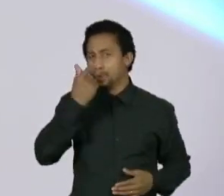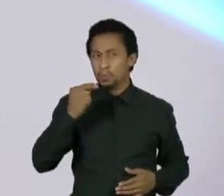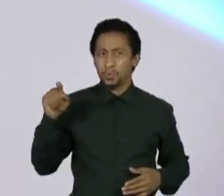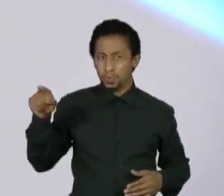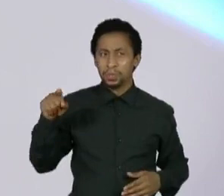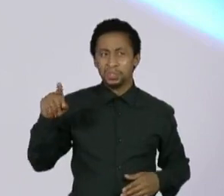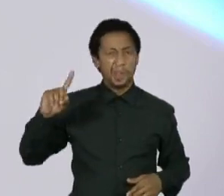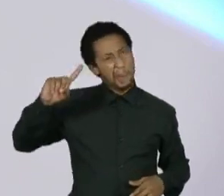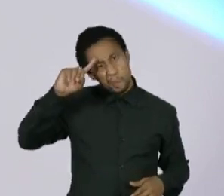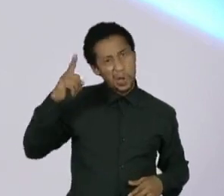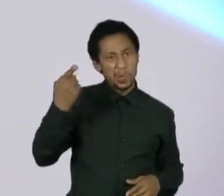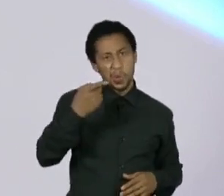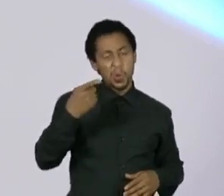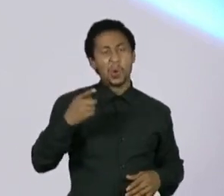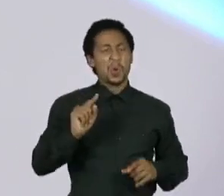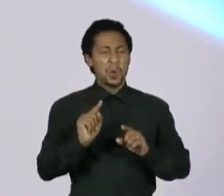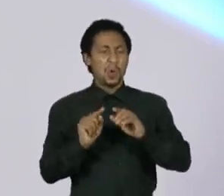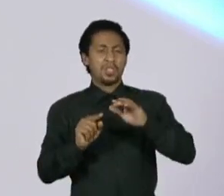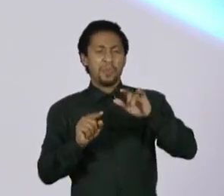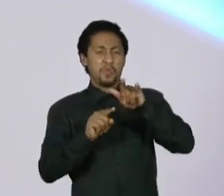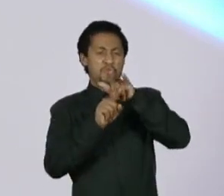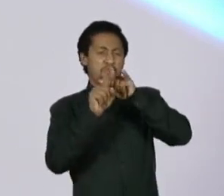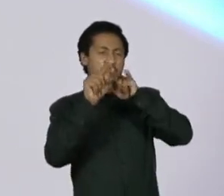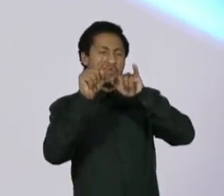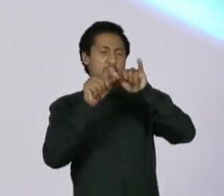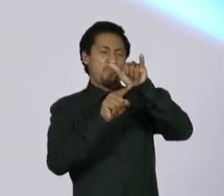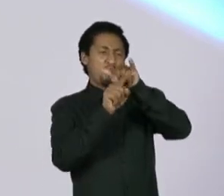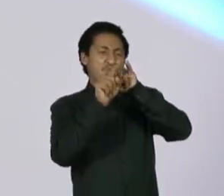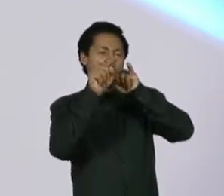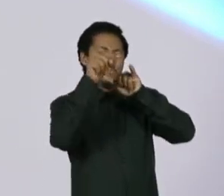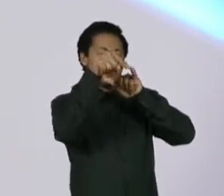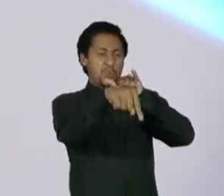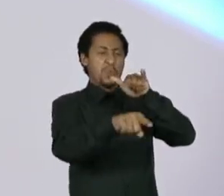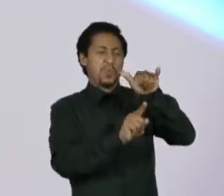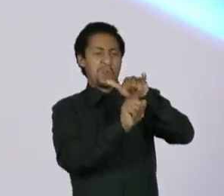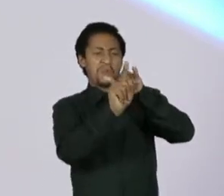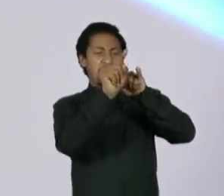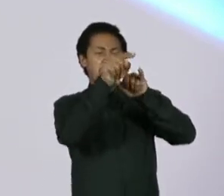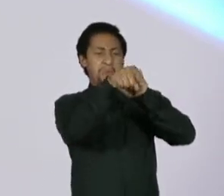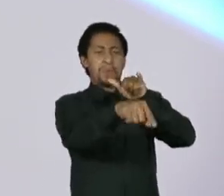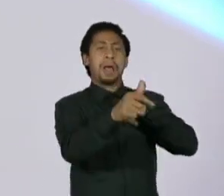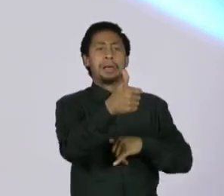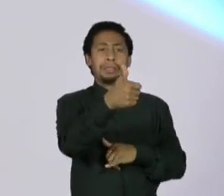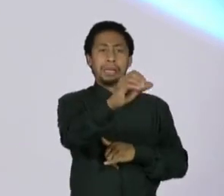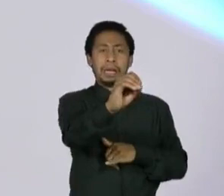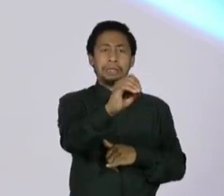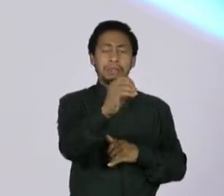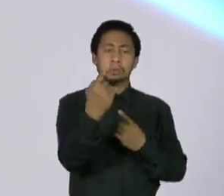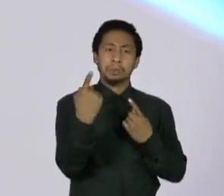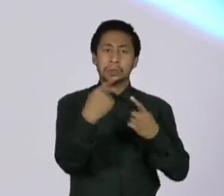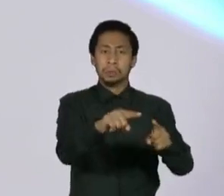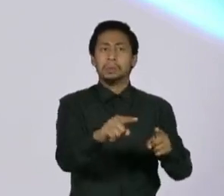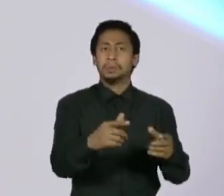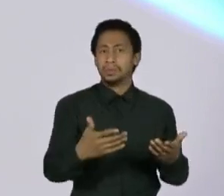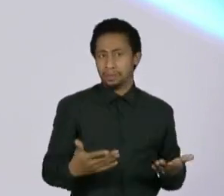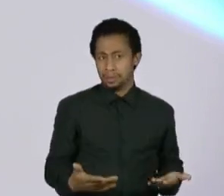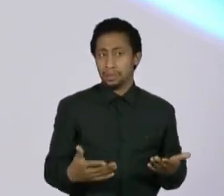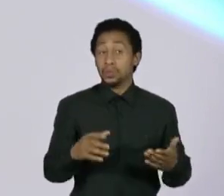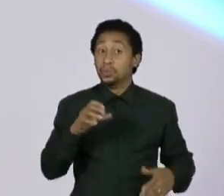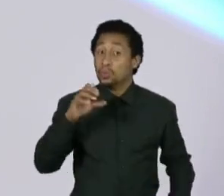balísticos contra a cidade de Odessa, no sábado,